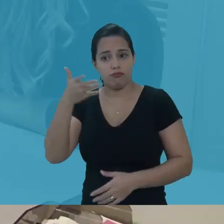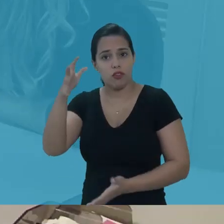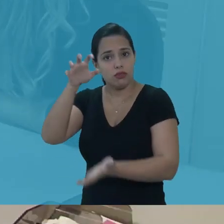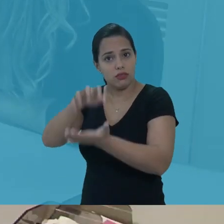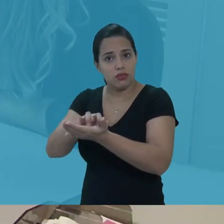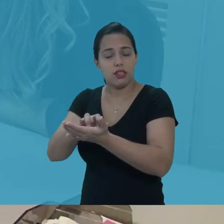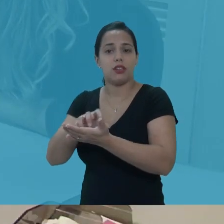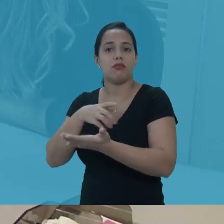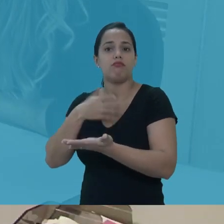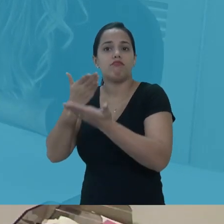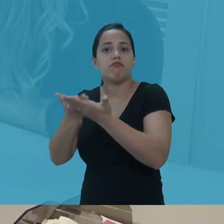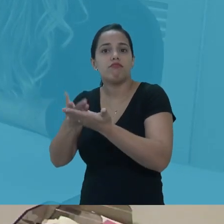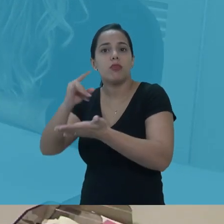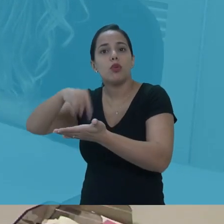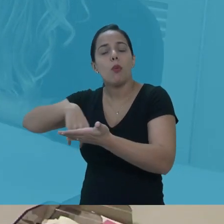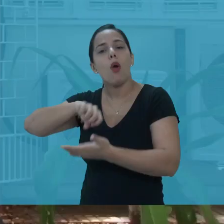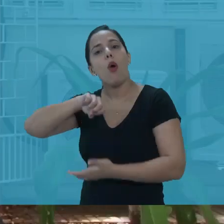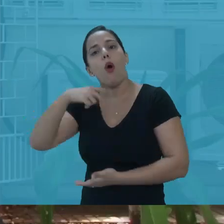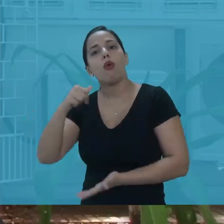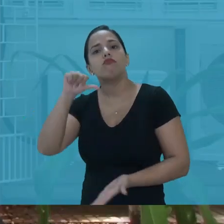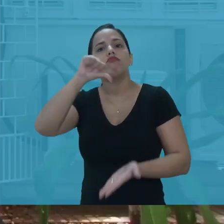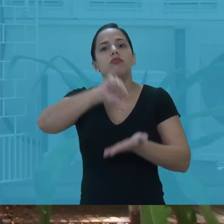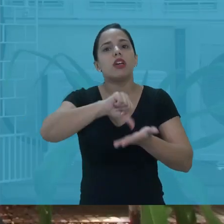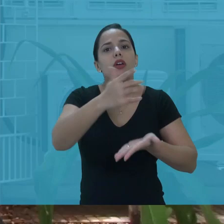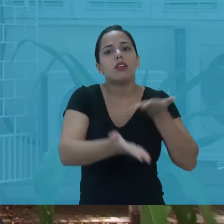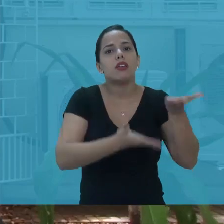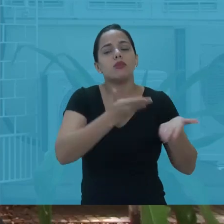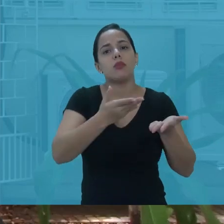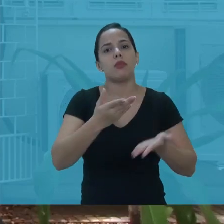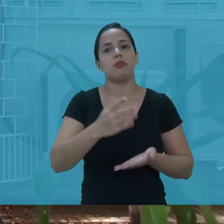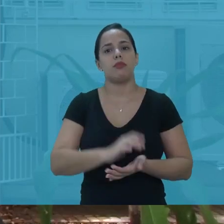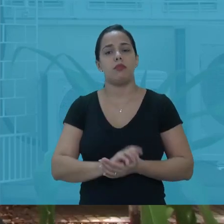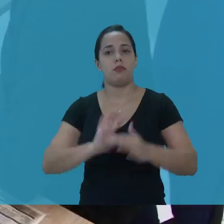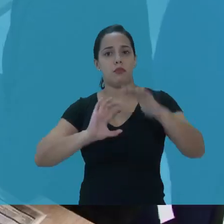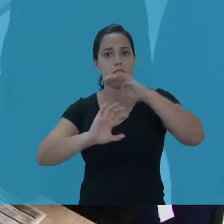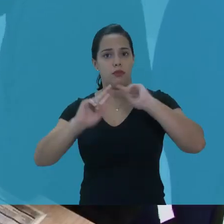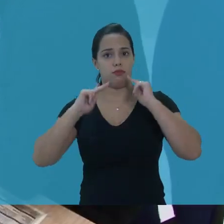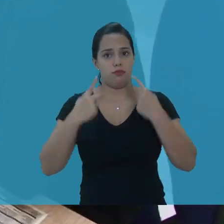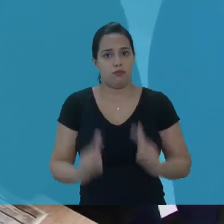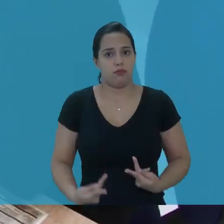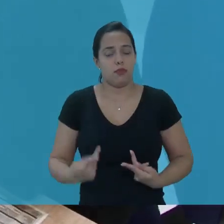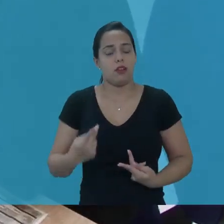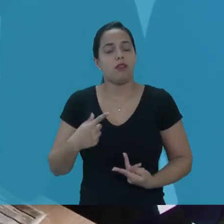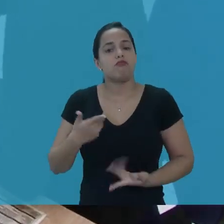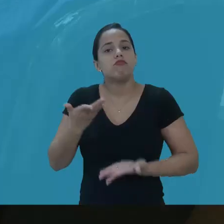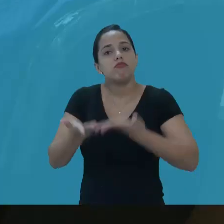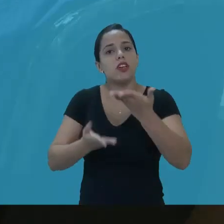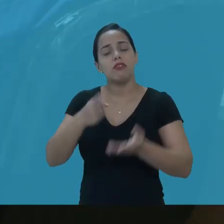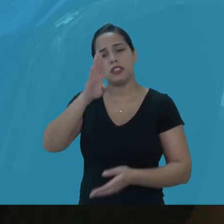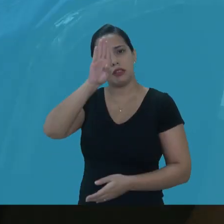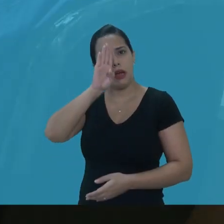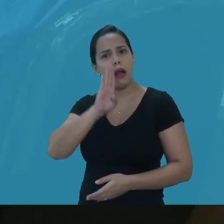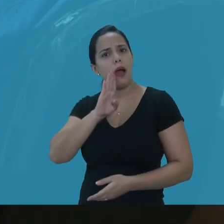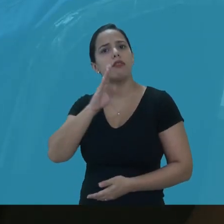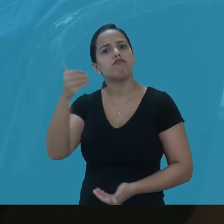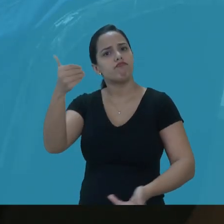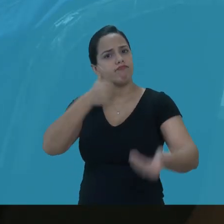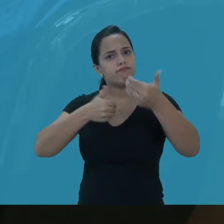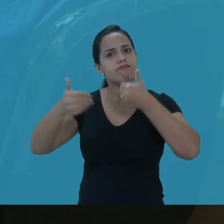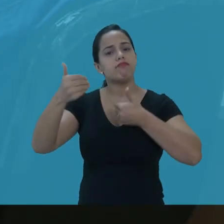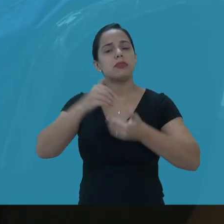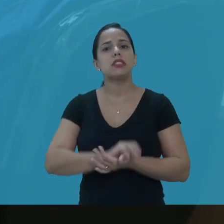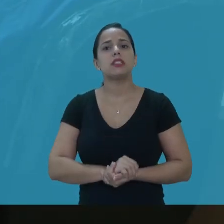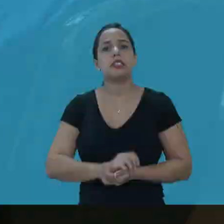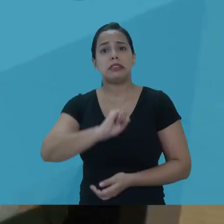procurar espaços como a divisão de protocolo ou a central de relacionamento da Progep, que funcionam como ilhas de digitalização.